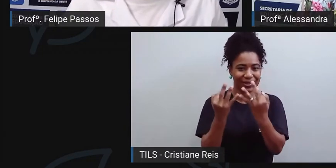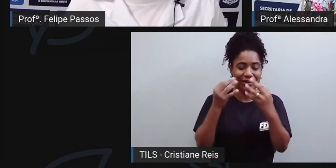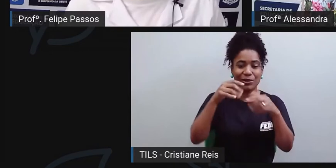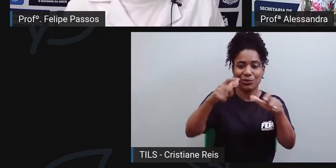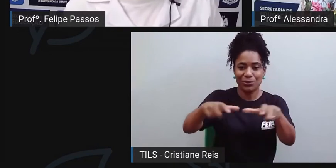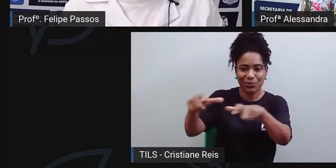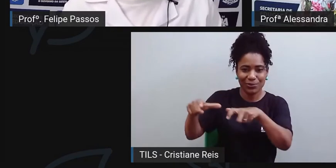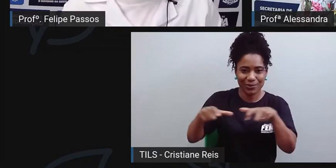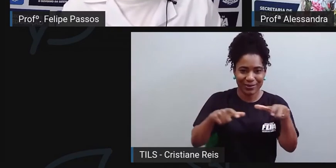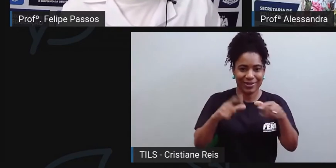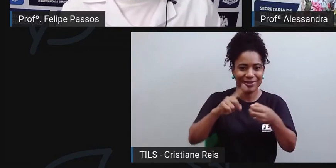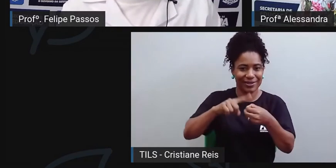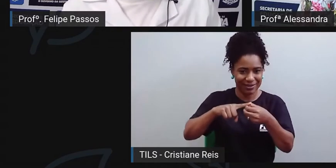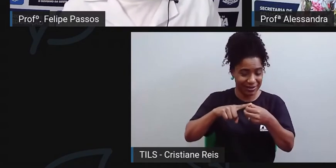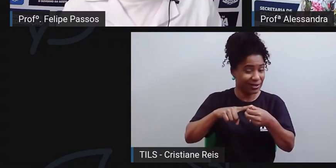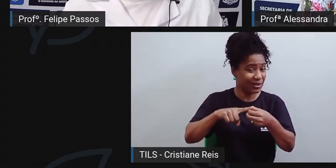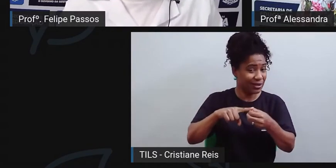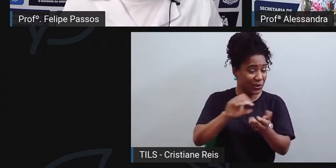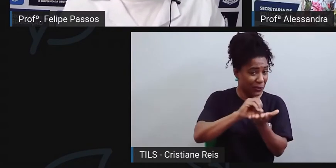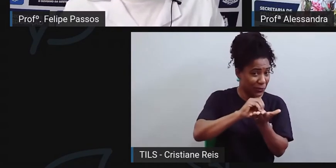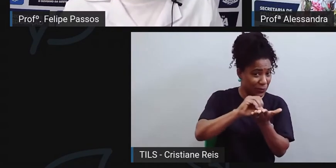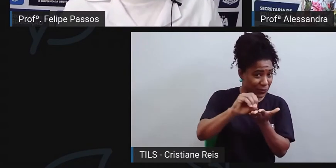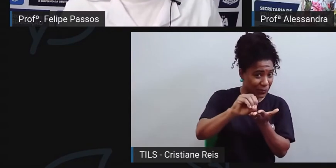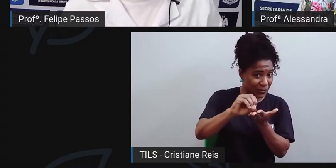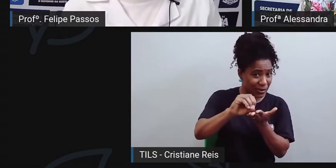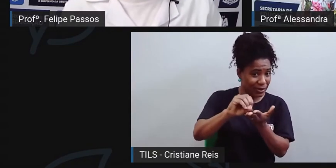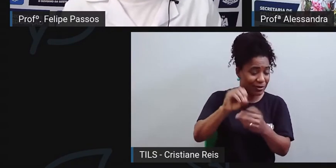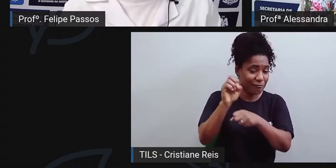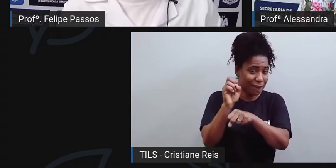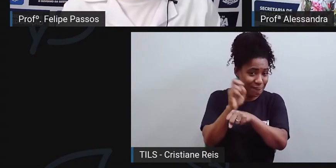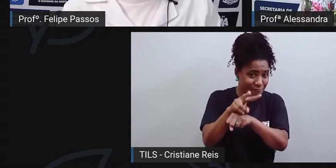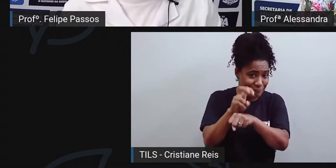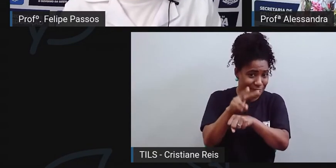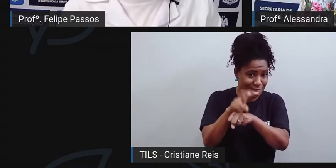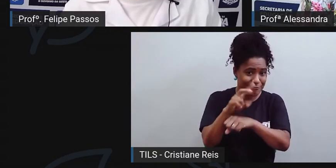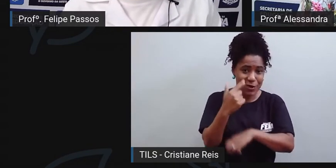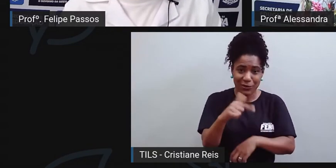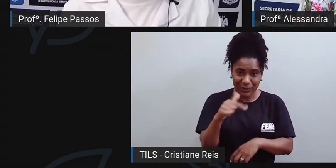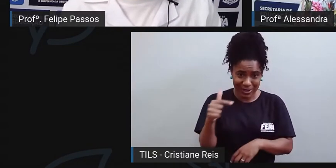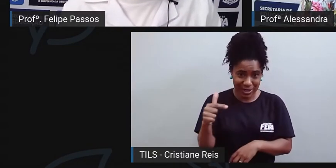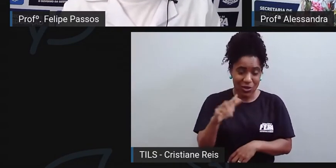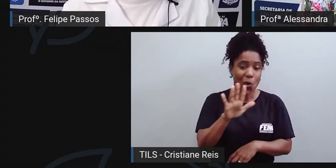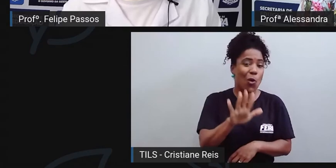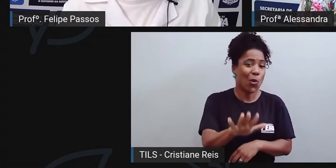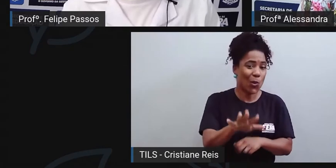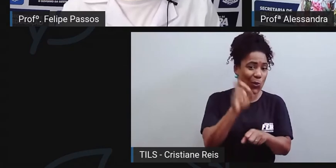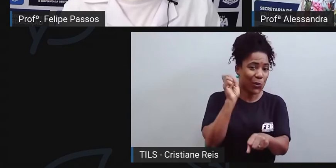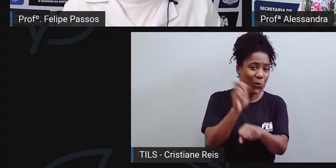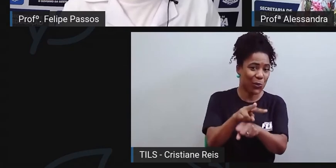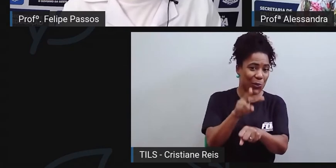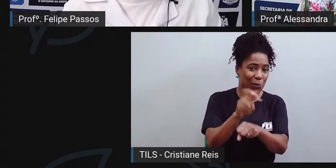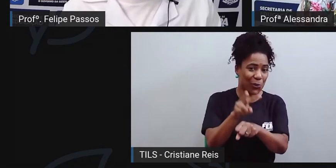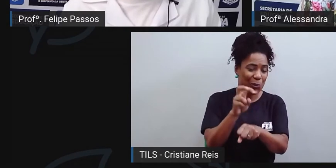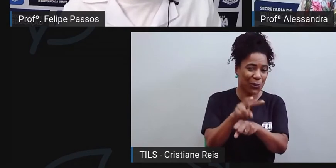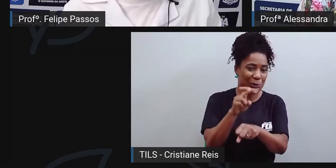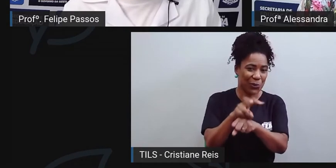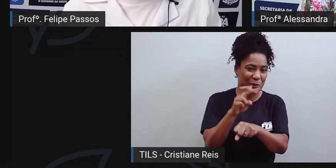livres de agrotóxicos ou até mesmo nesses ambientes a gente tem a presença de alimento